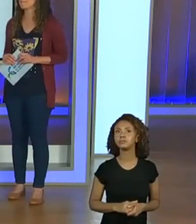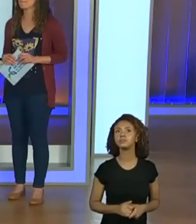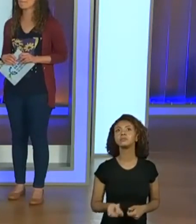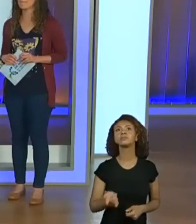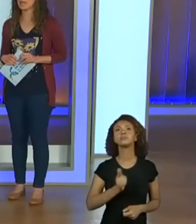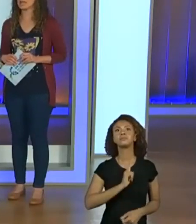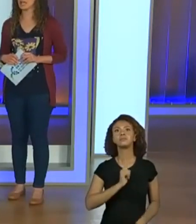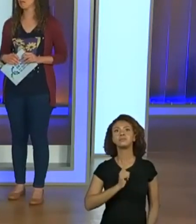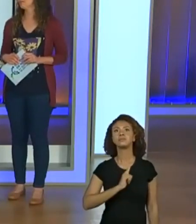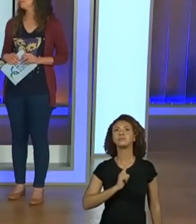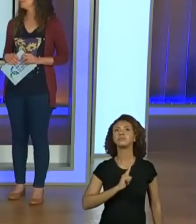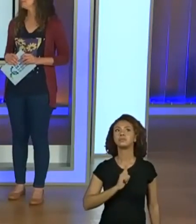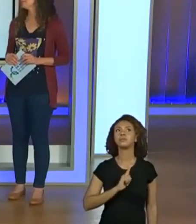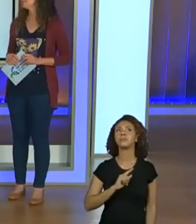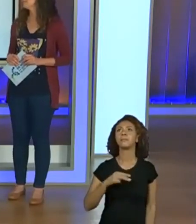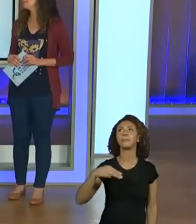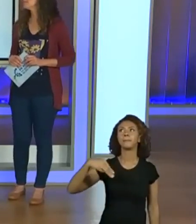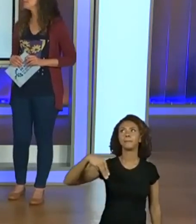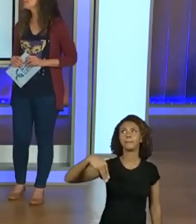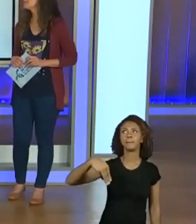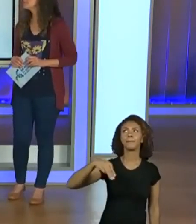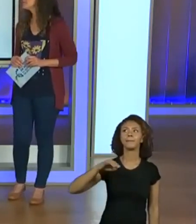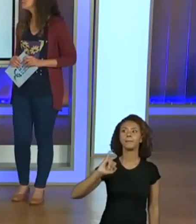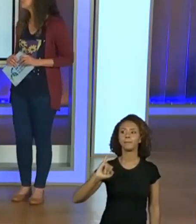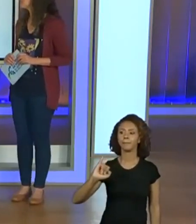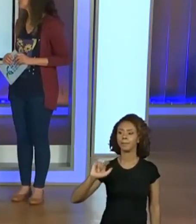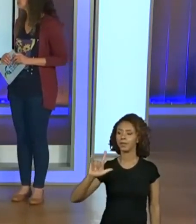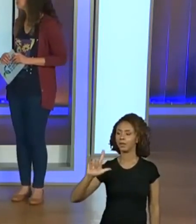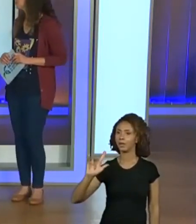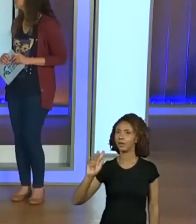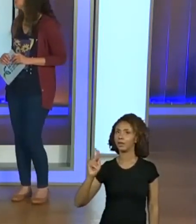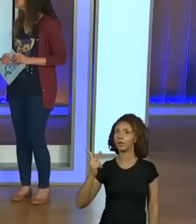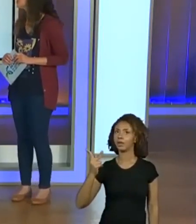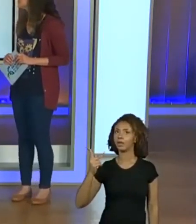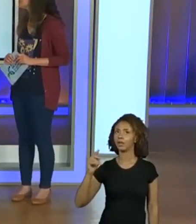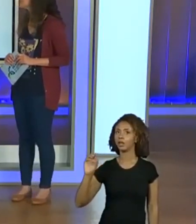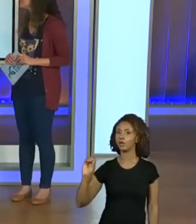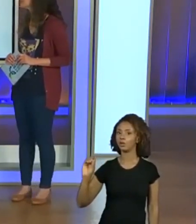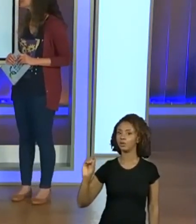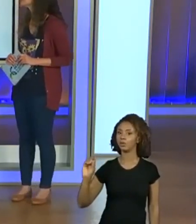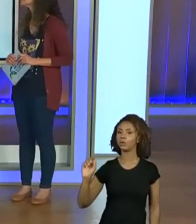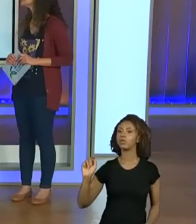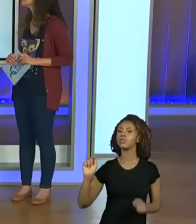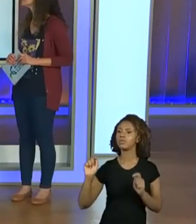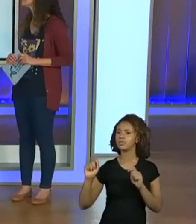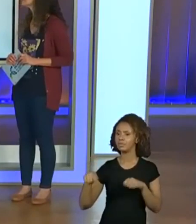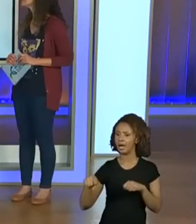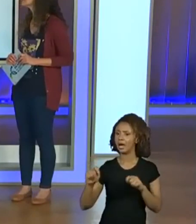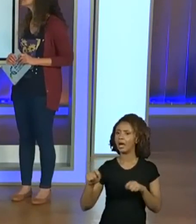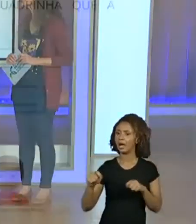a escrever minha. Minha. Sim. E a gente conhece o M